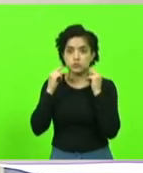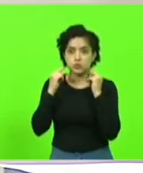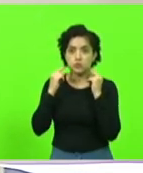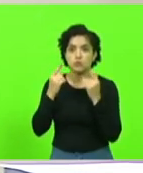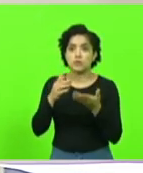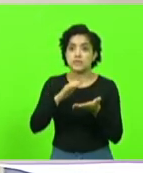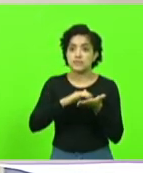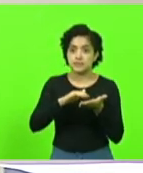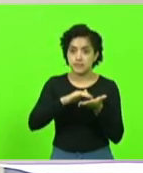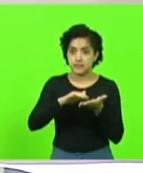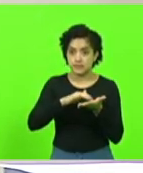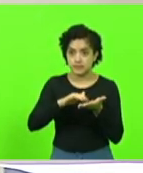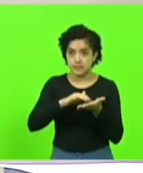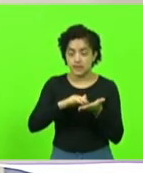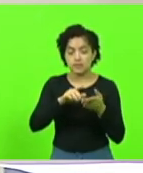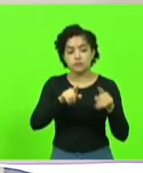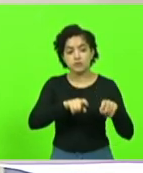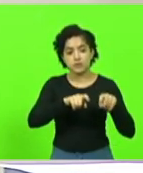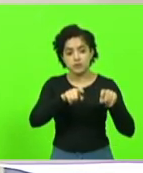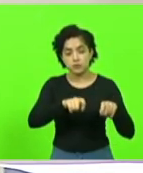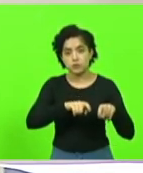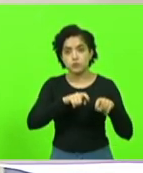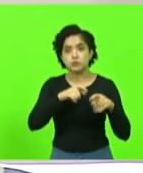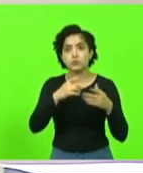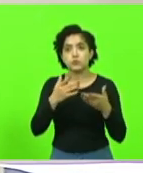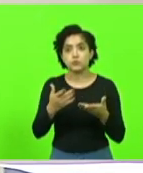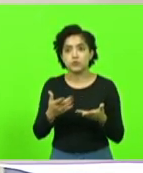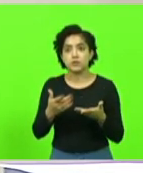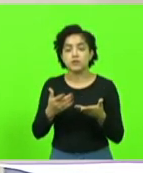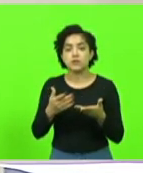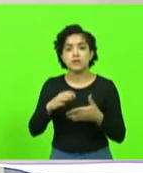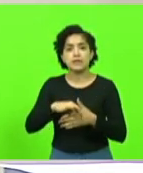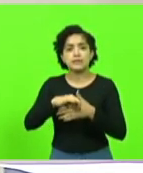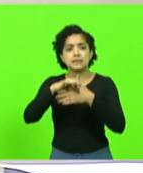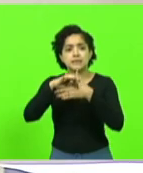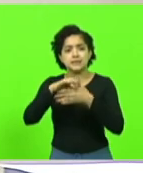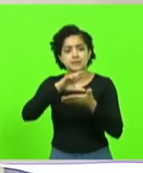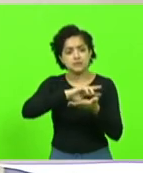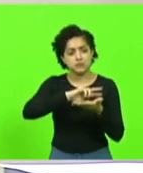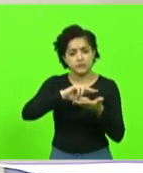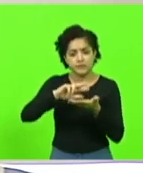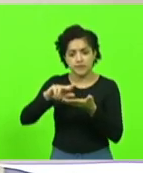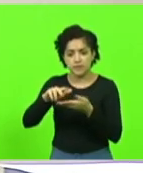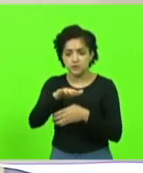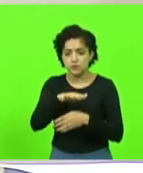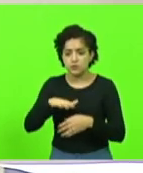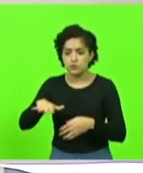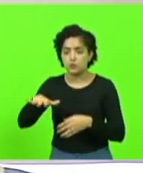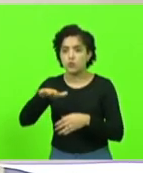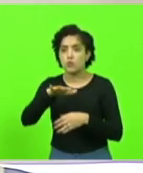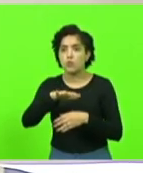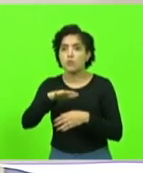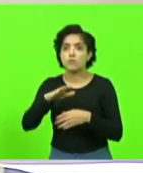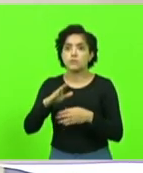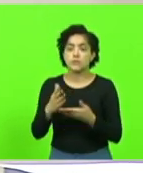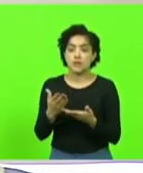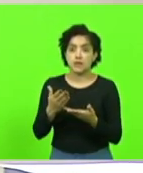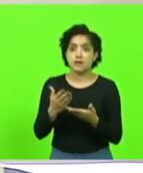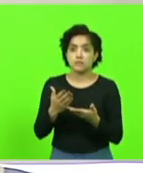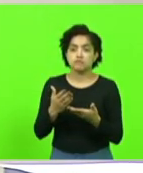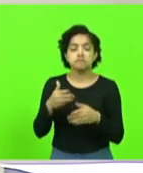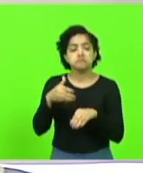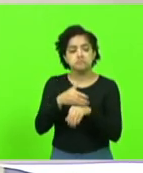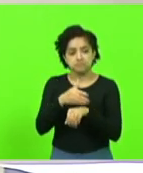secretário da Agricultura, muitas lideranças de toda a região. Começando lá em Matos Costa, que eu não tive a oportunidade de